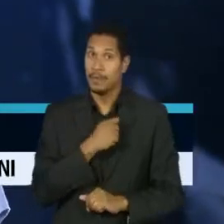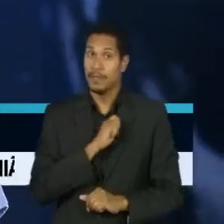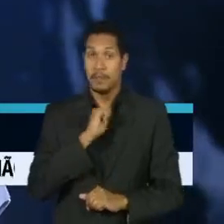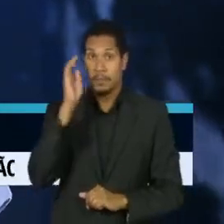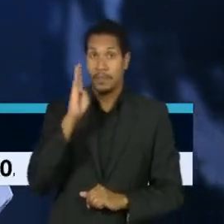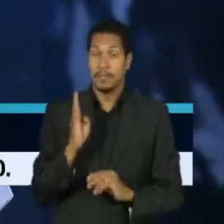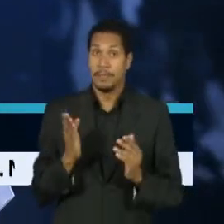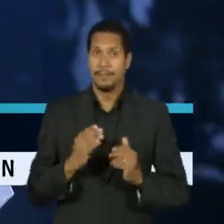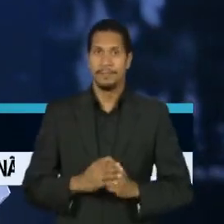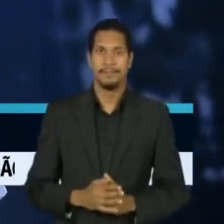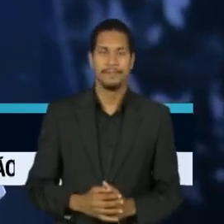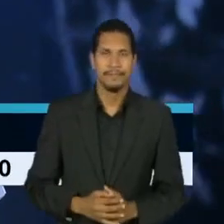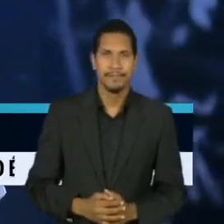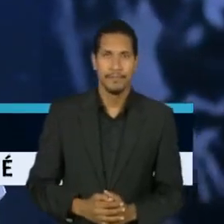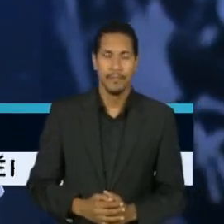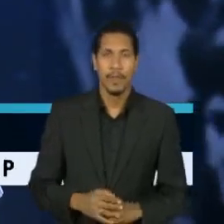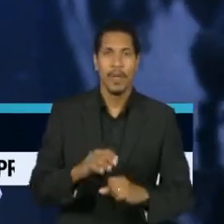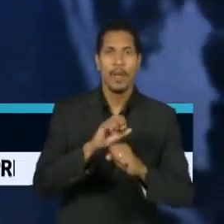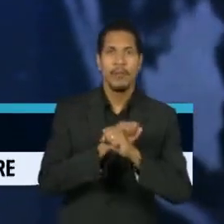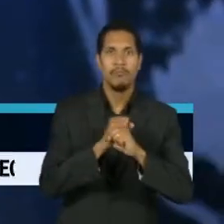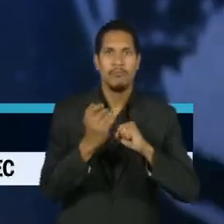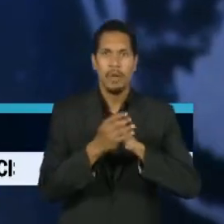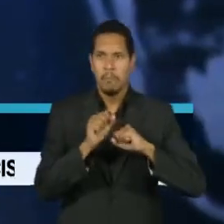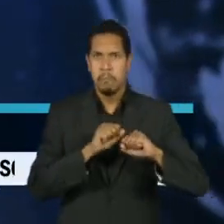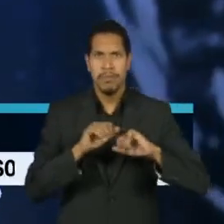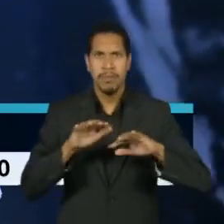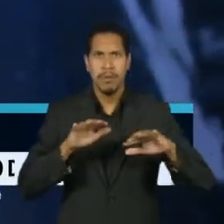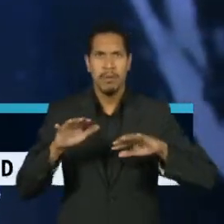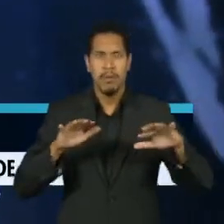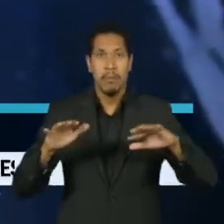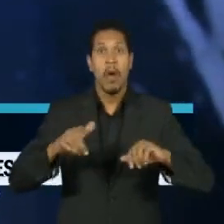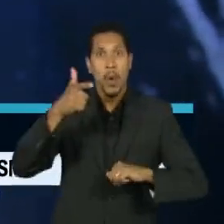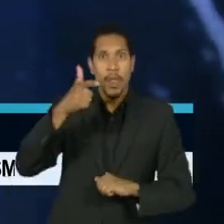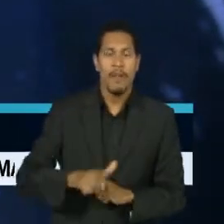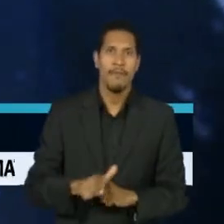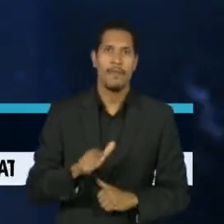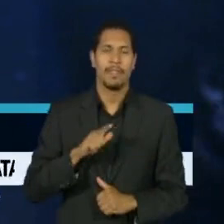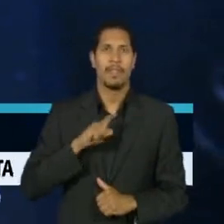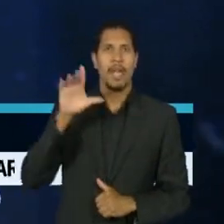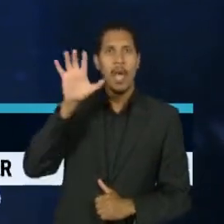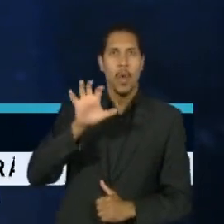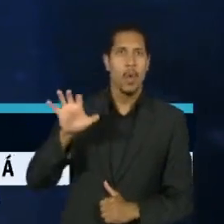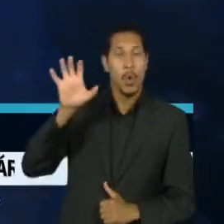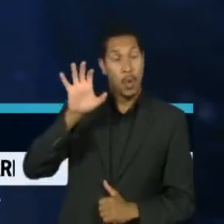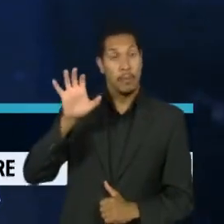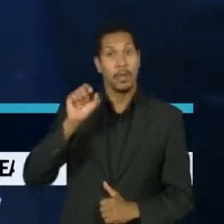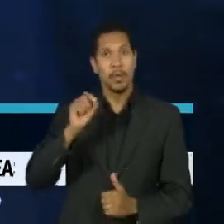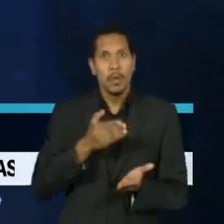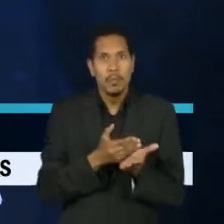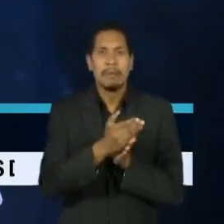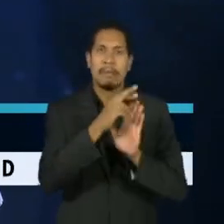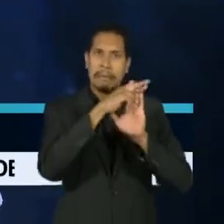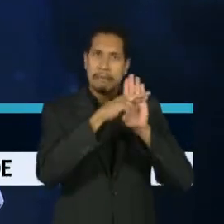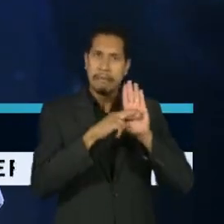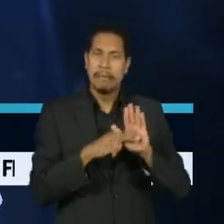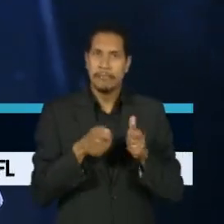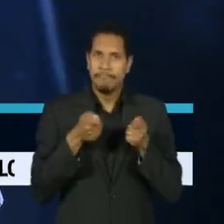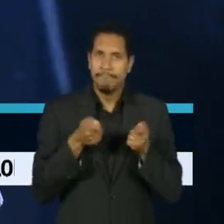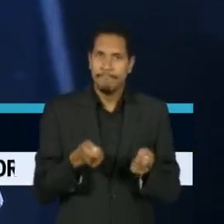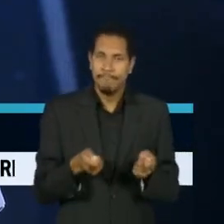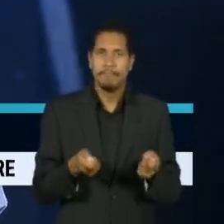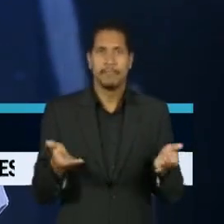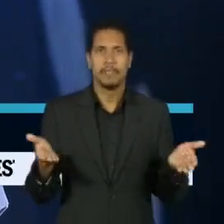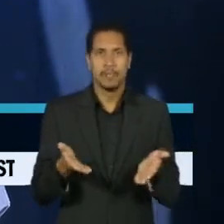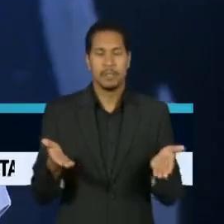A nova onda de covid-19 volta a assustar a Europa e países decidem aplicar restrições já neste fim de semana para conter o